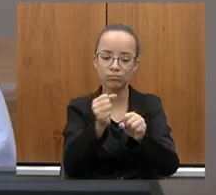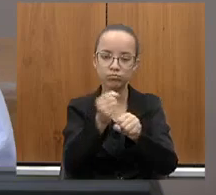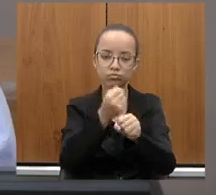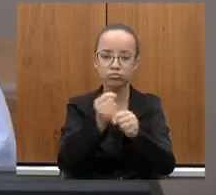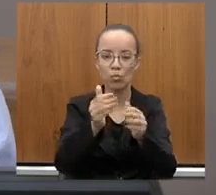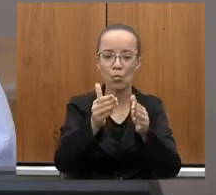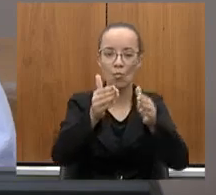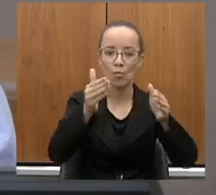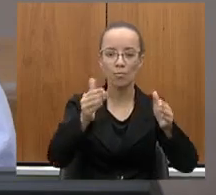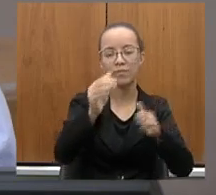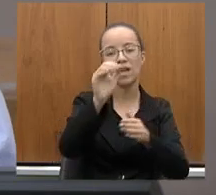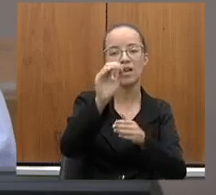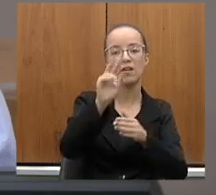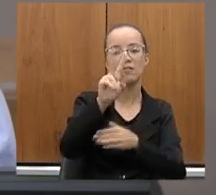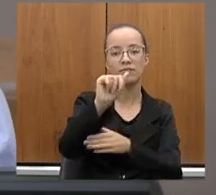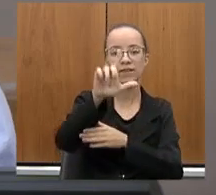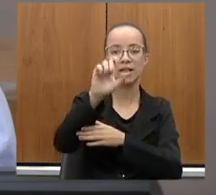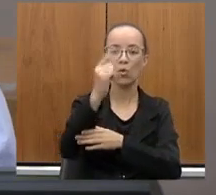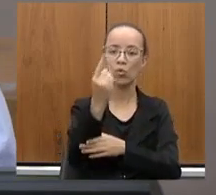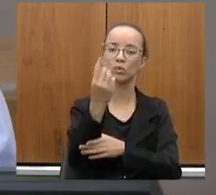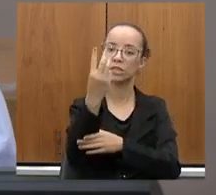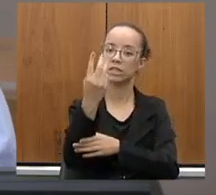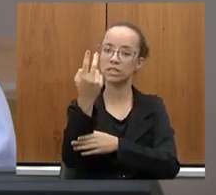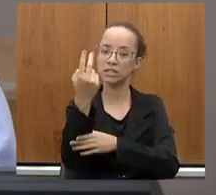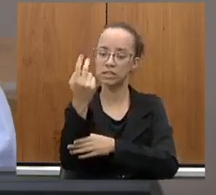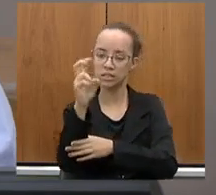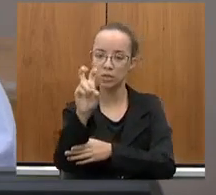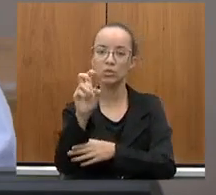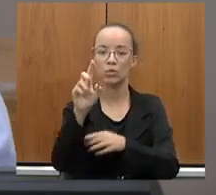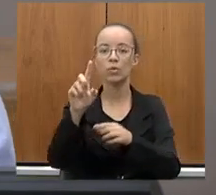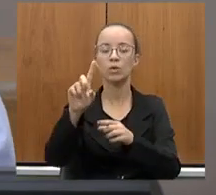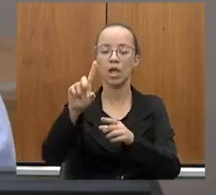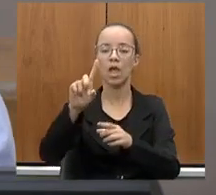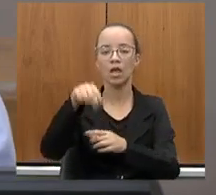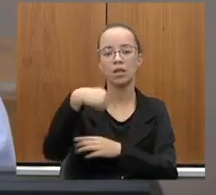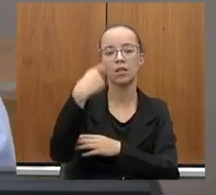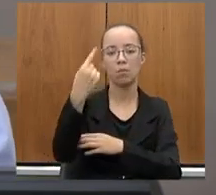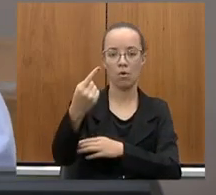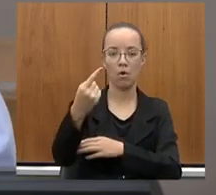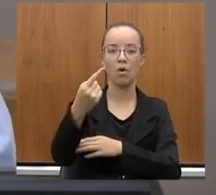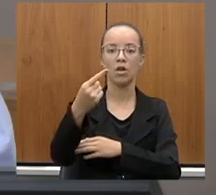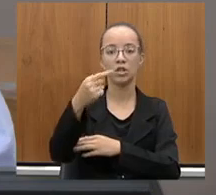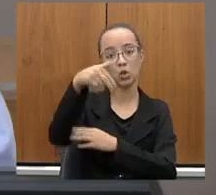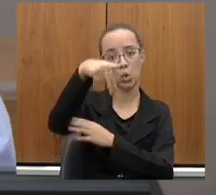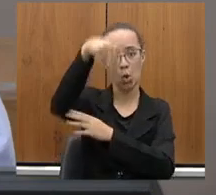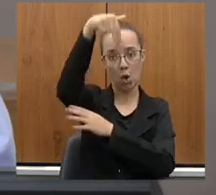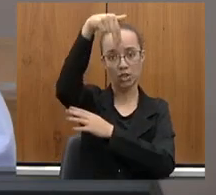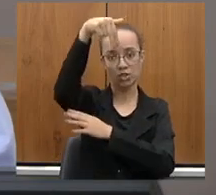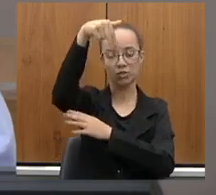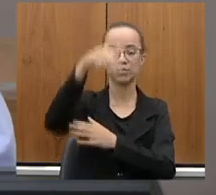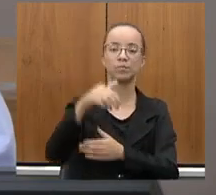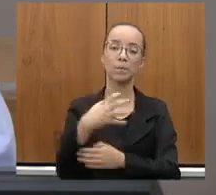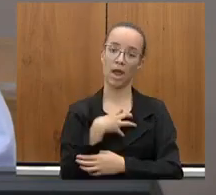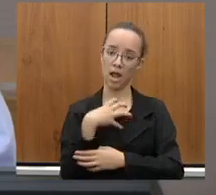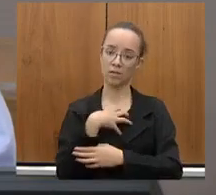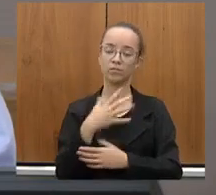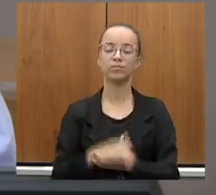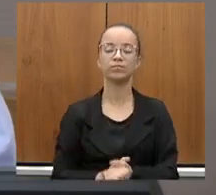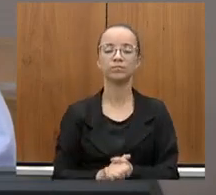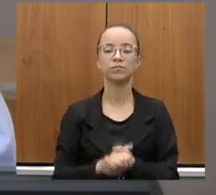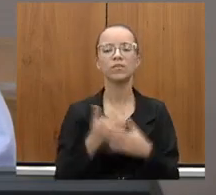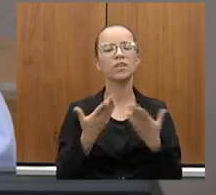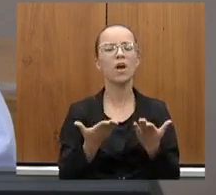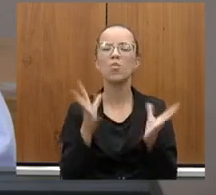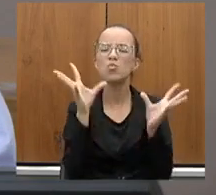vai para 251, e depois segue para 135, no sentido norte, no sentido Bahia. Então, esse é um